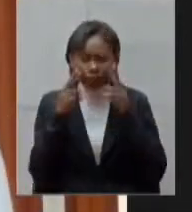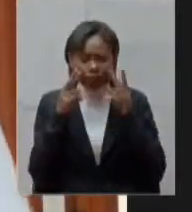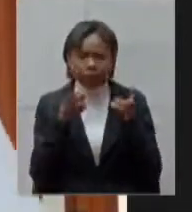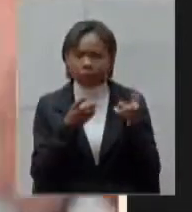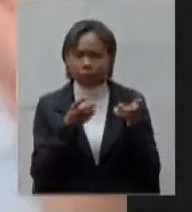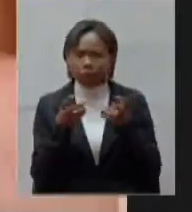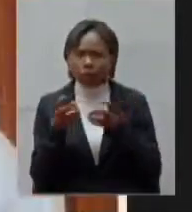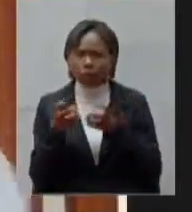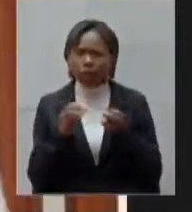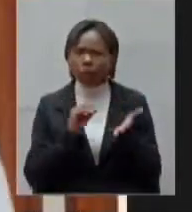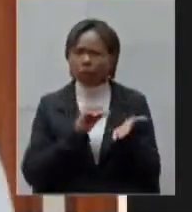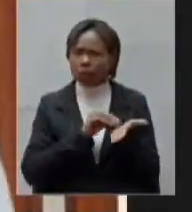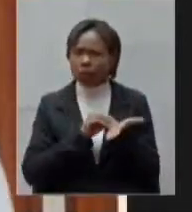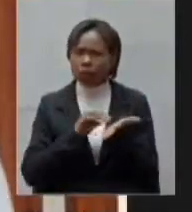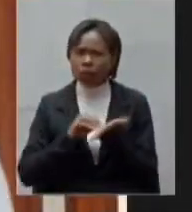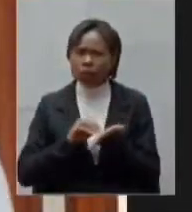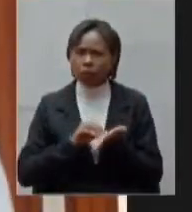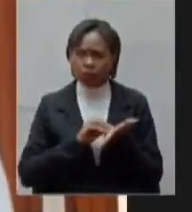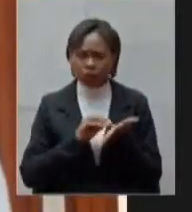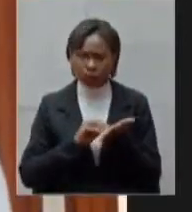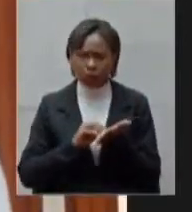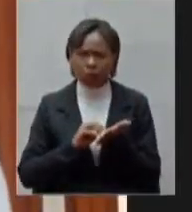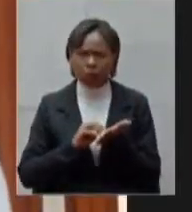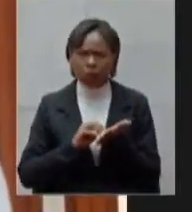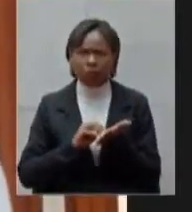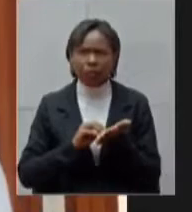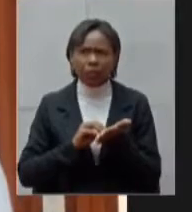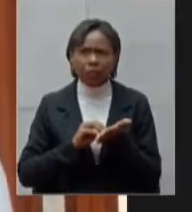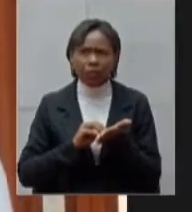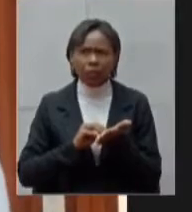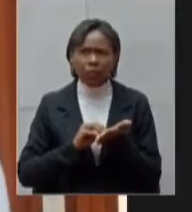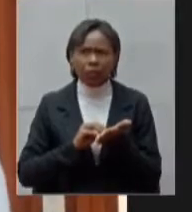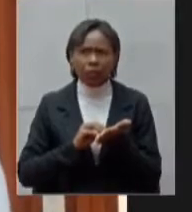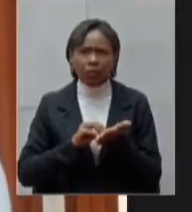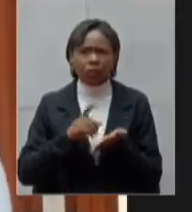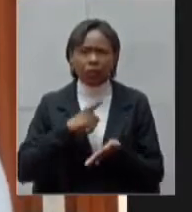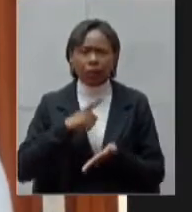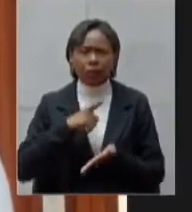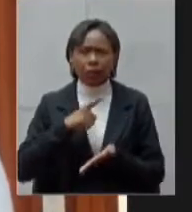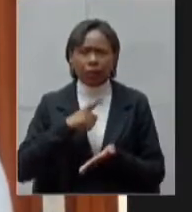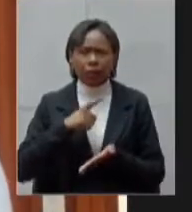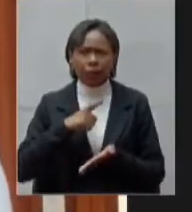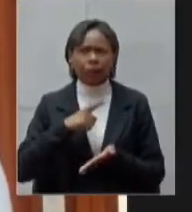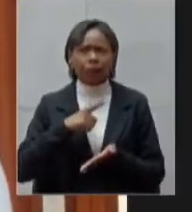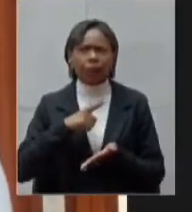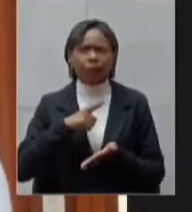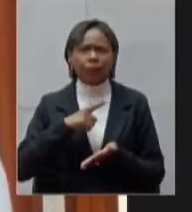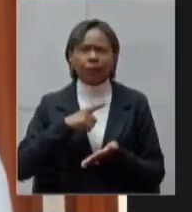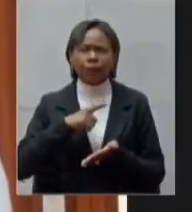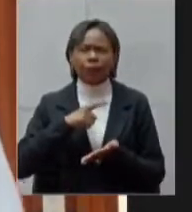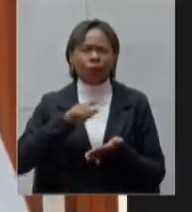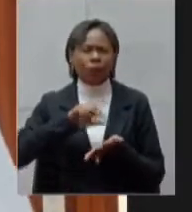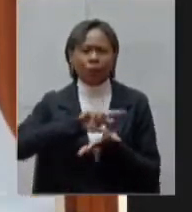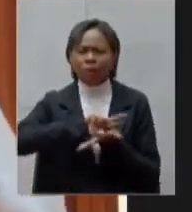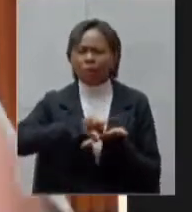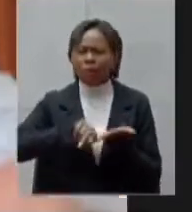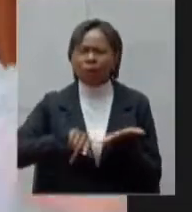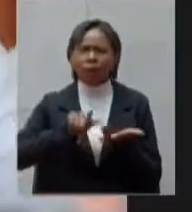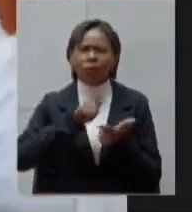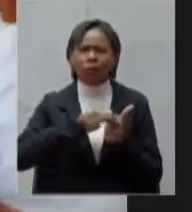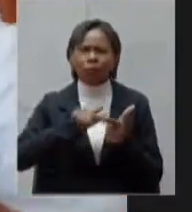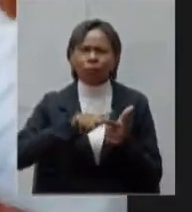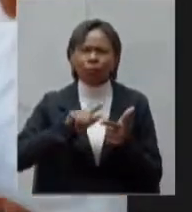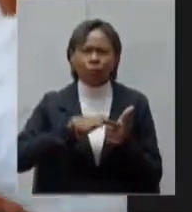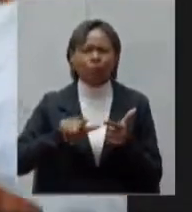que são usados em terapia intensiva noradrenalina bloqueadores musculares são remédios que realmente